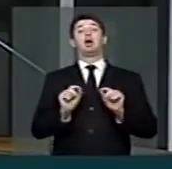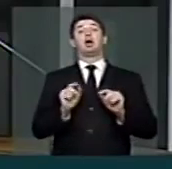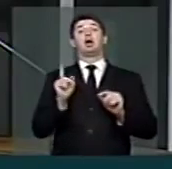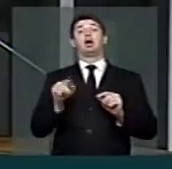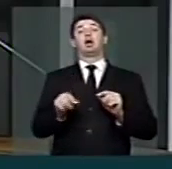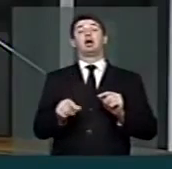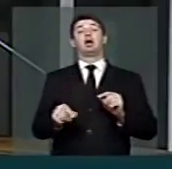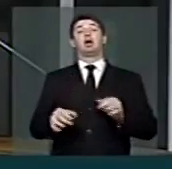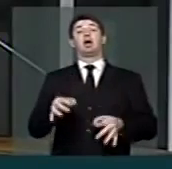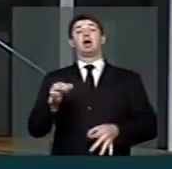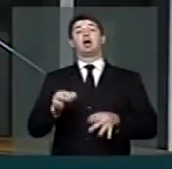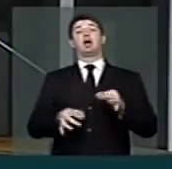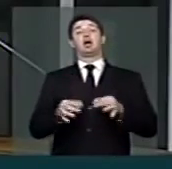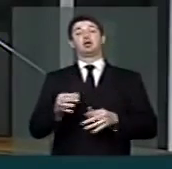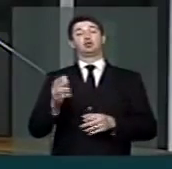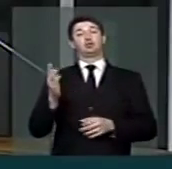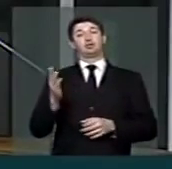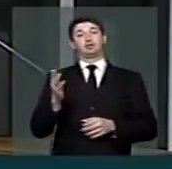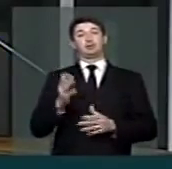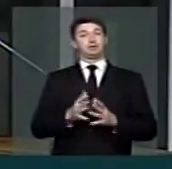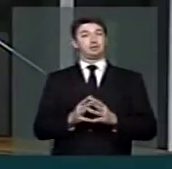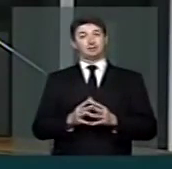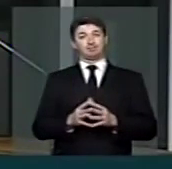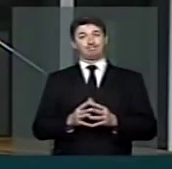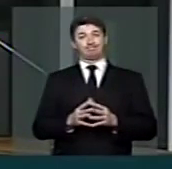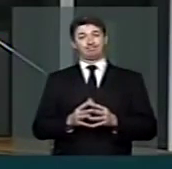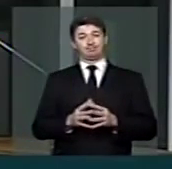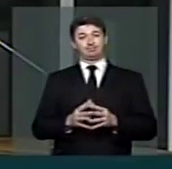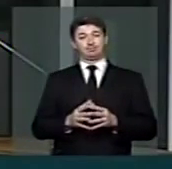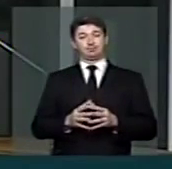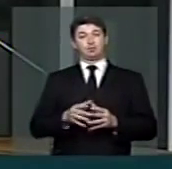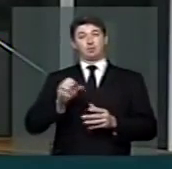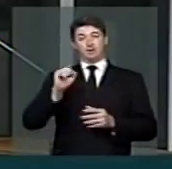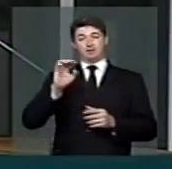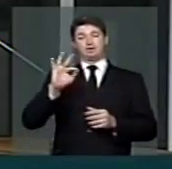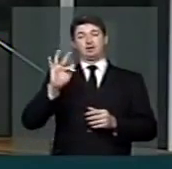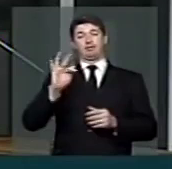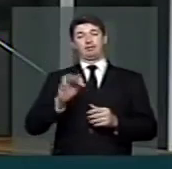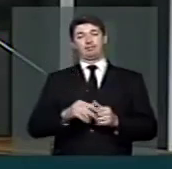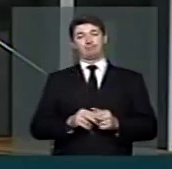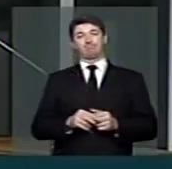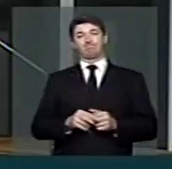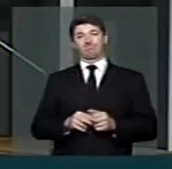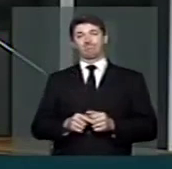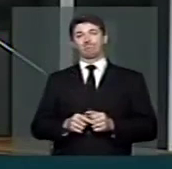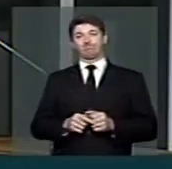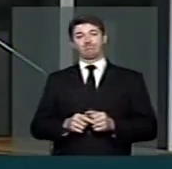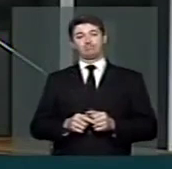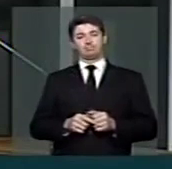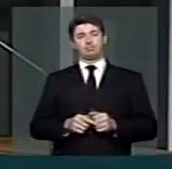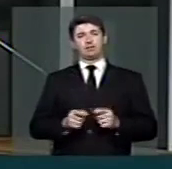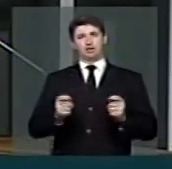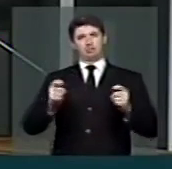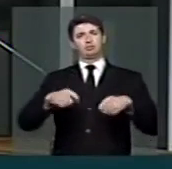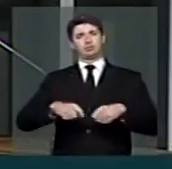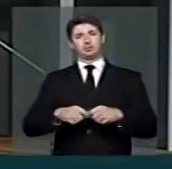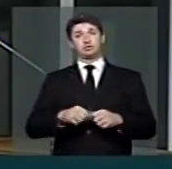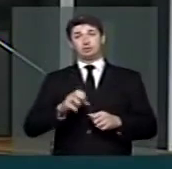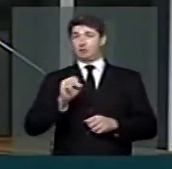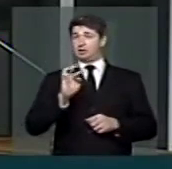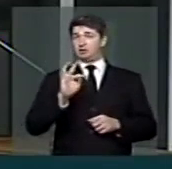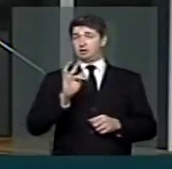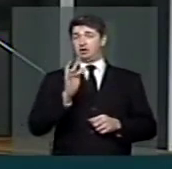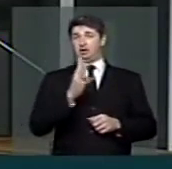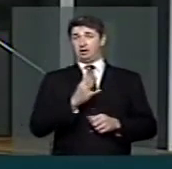a justiça simbolizada no Supremo Tribunal Federal. É possível que o Supremo